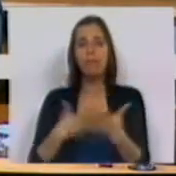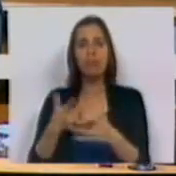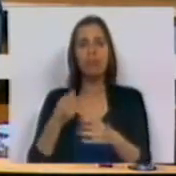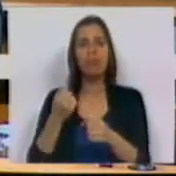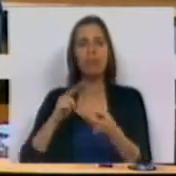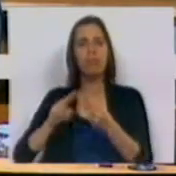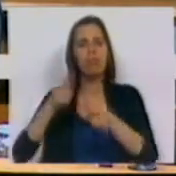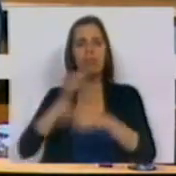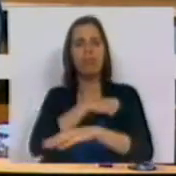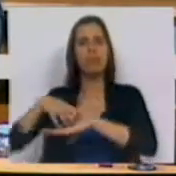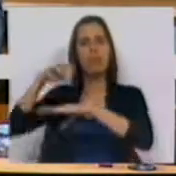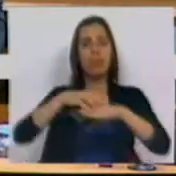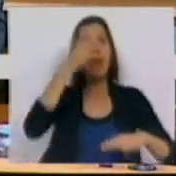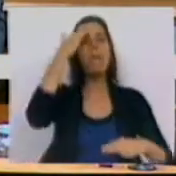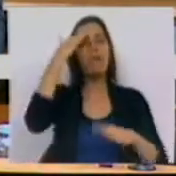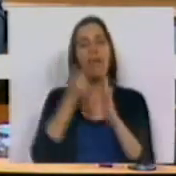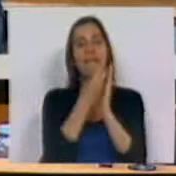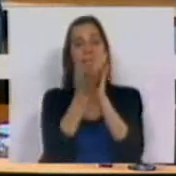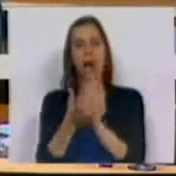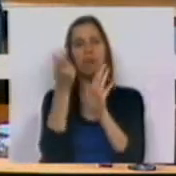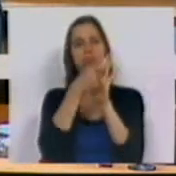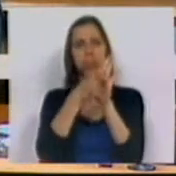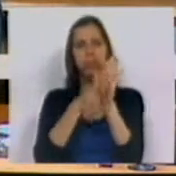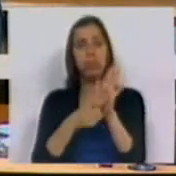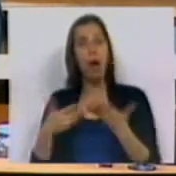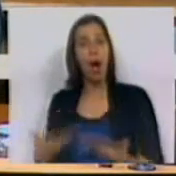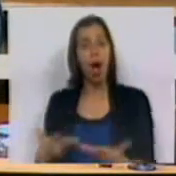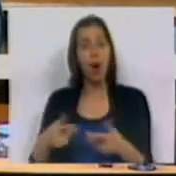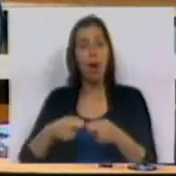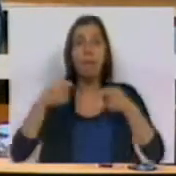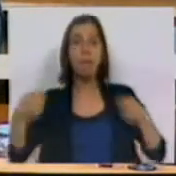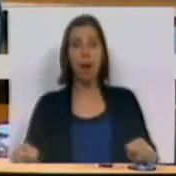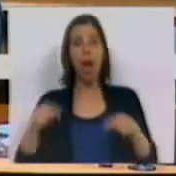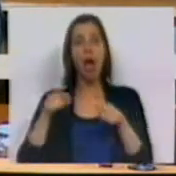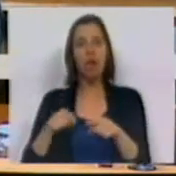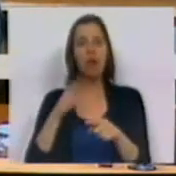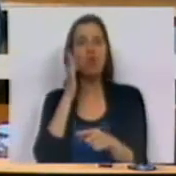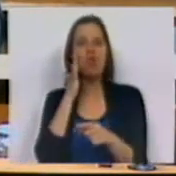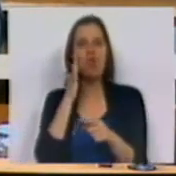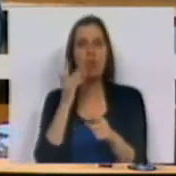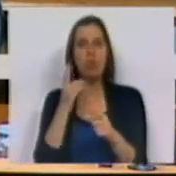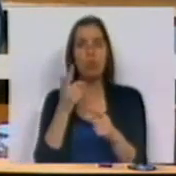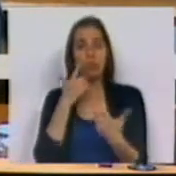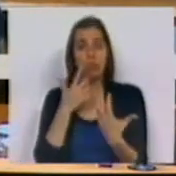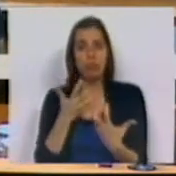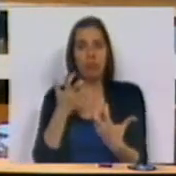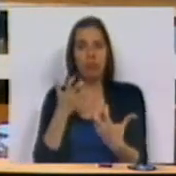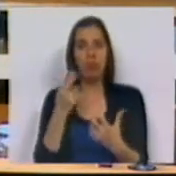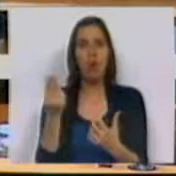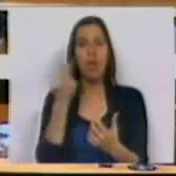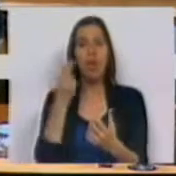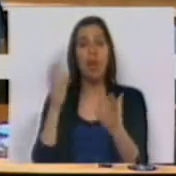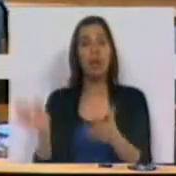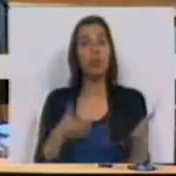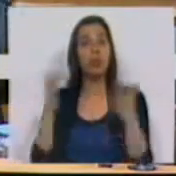urbanísticas, o qual previa um conjunto de disposições que são agora alargadas a um número muito expressivo de unidades